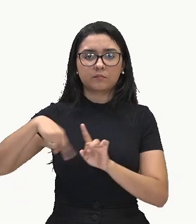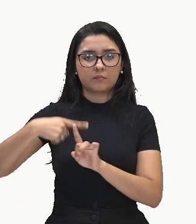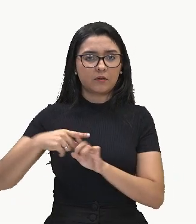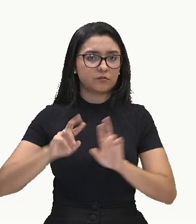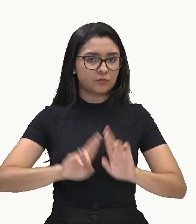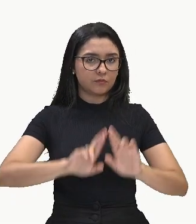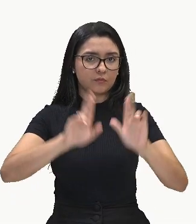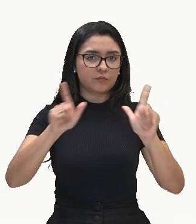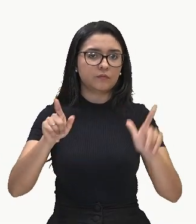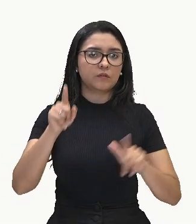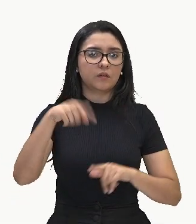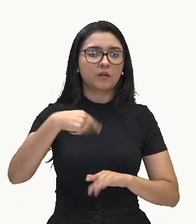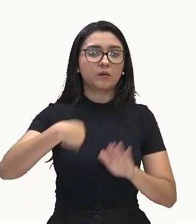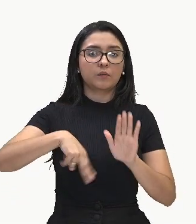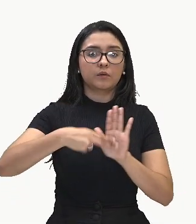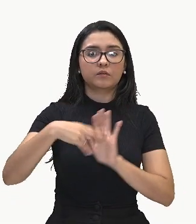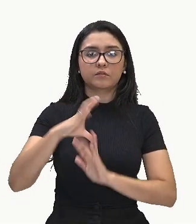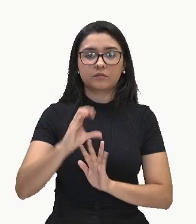Dá zero.